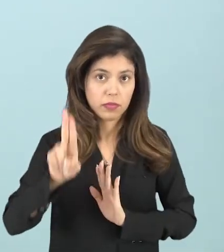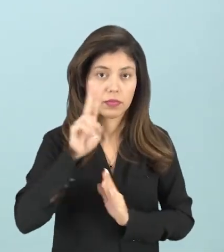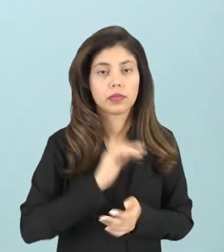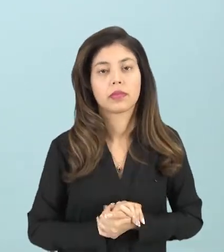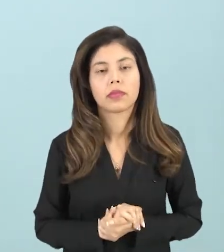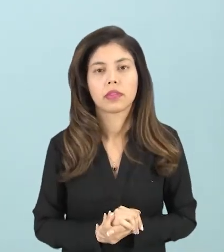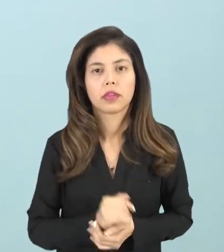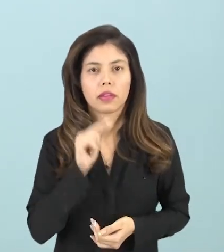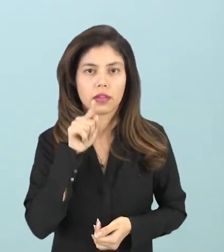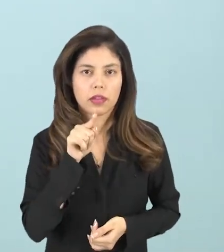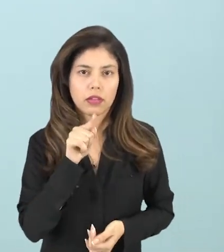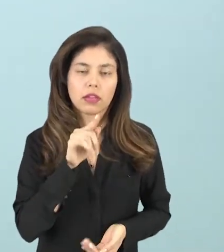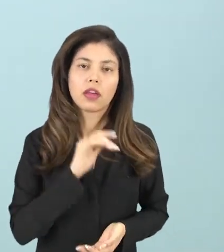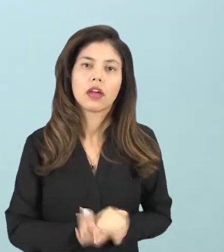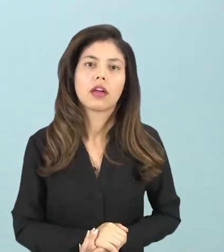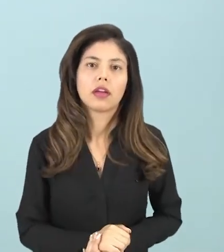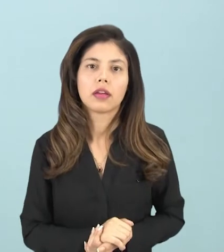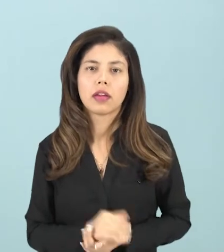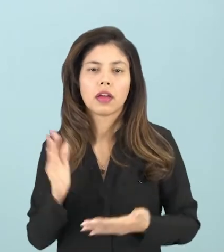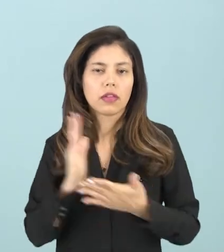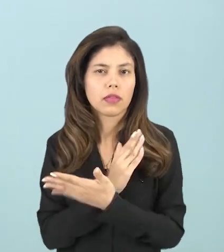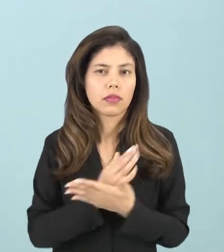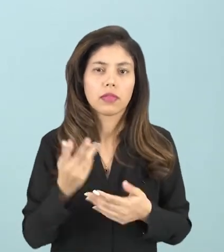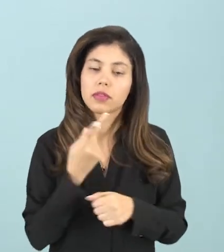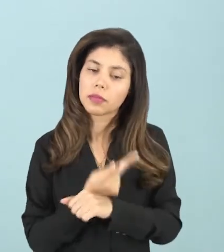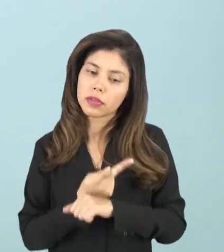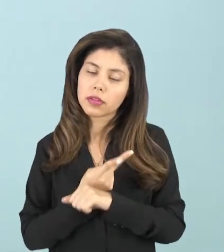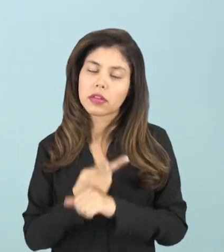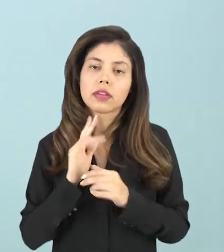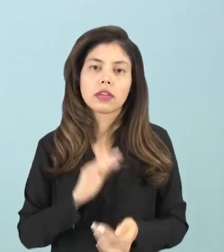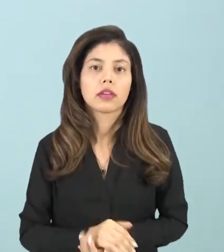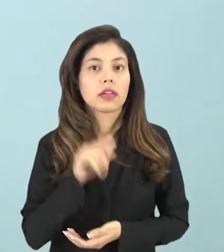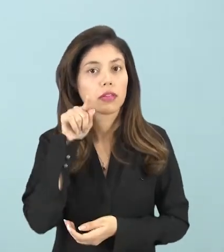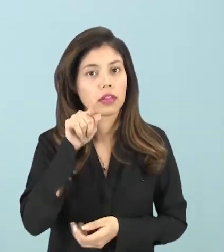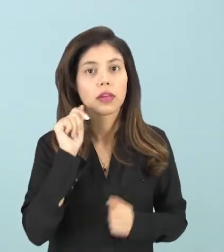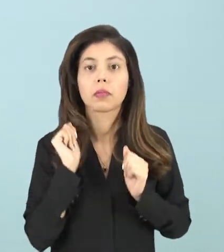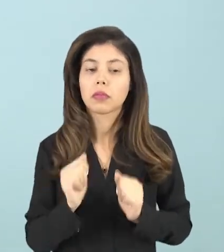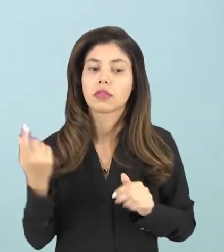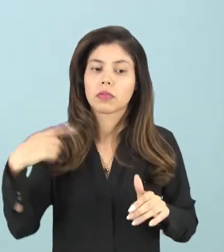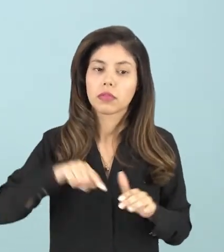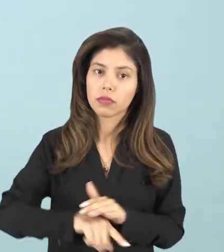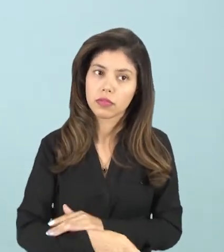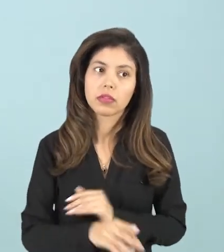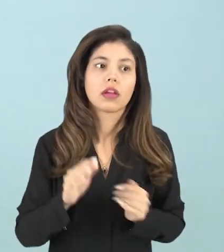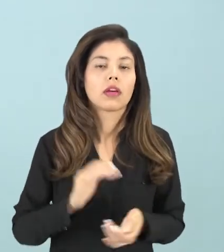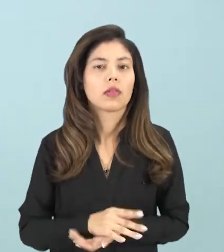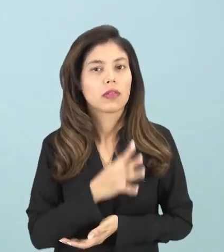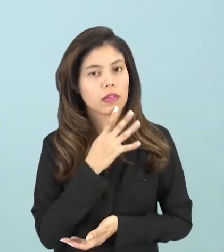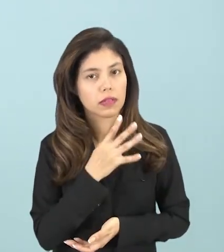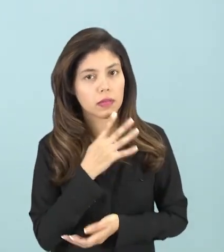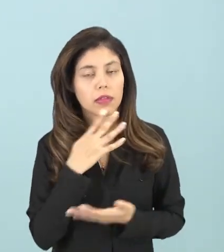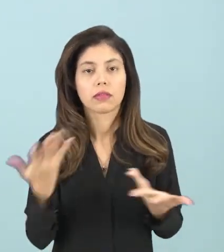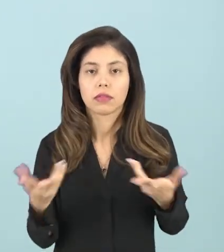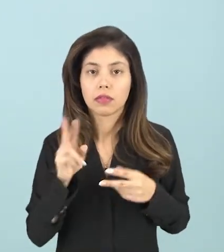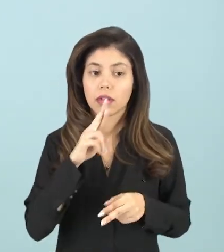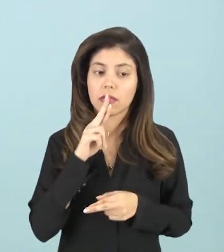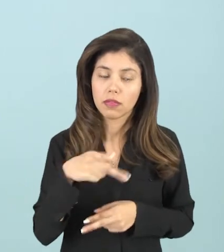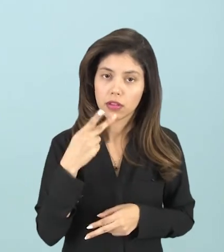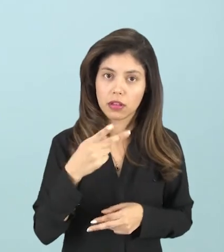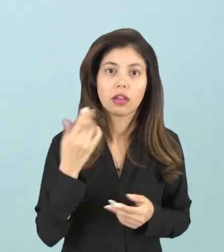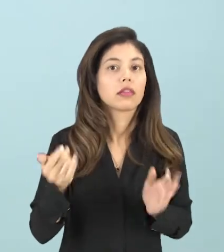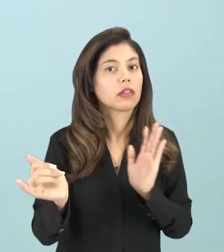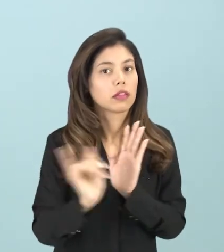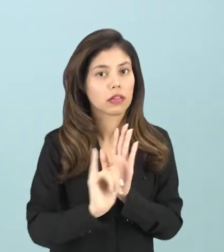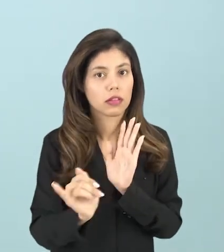eu sugiro que vocês realizem algumas pesquisas para que você possa aprofundar o seu conhecimento a respeito da